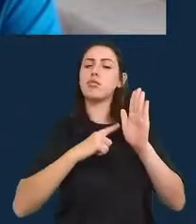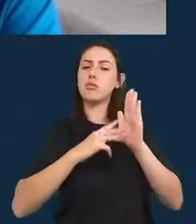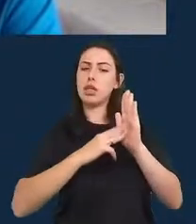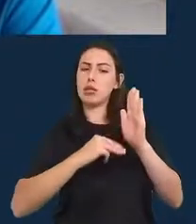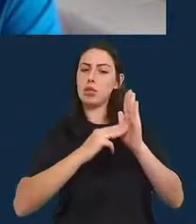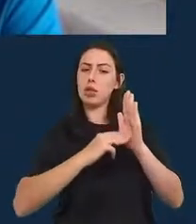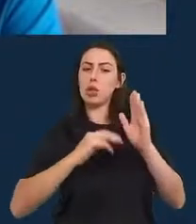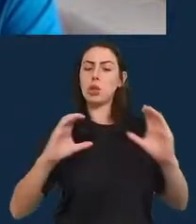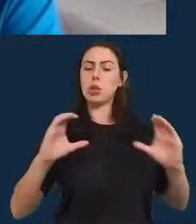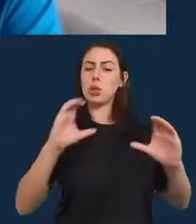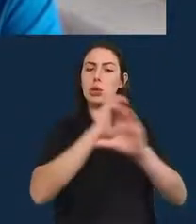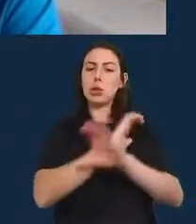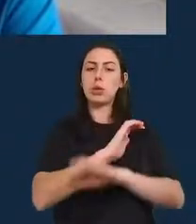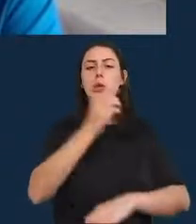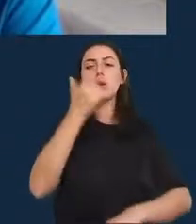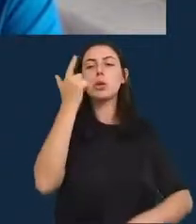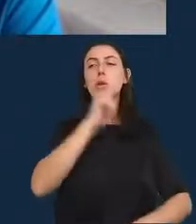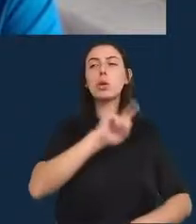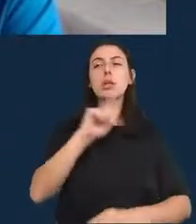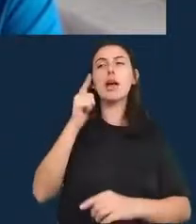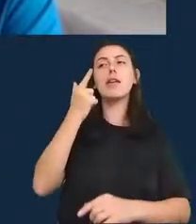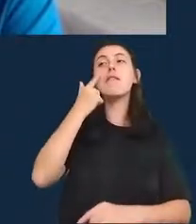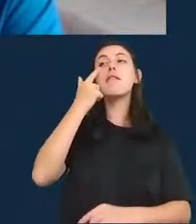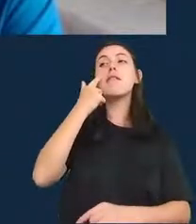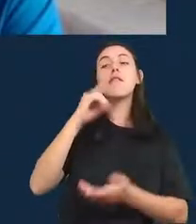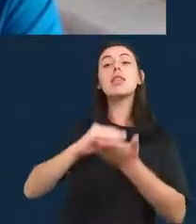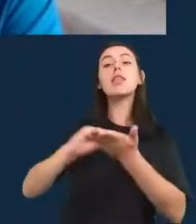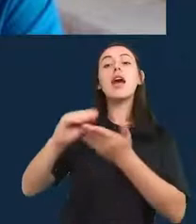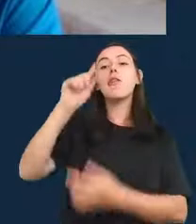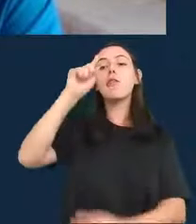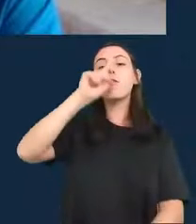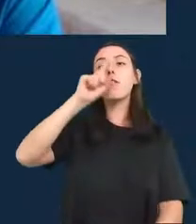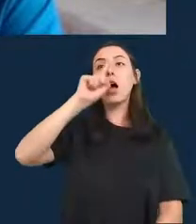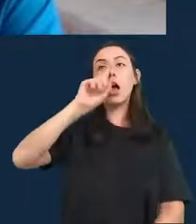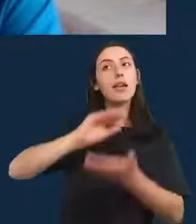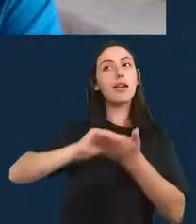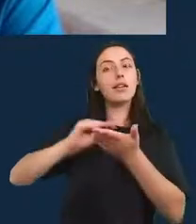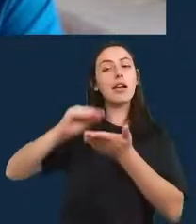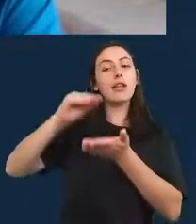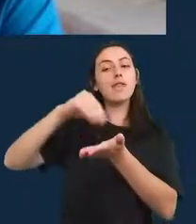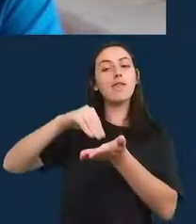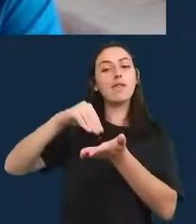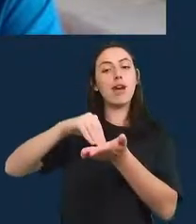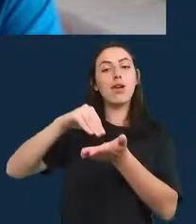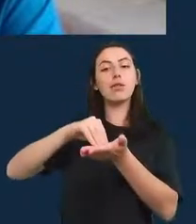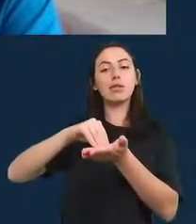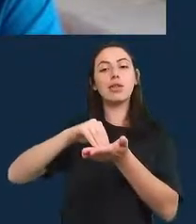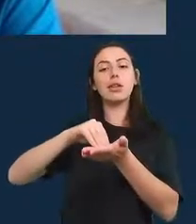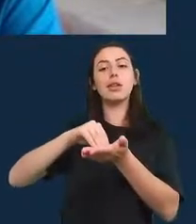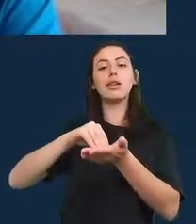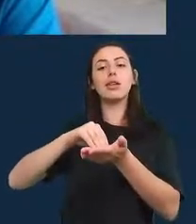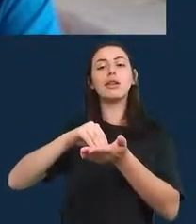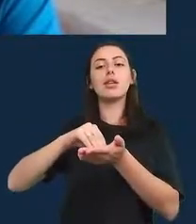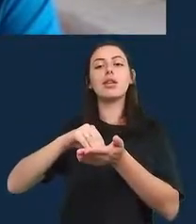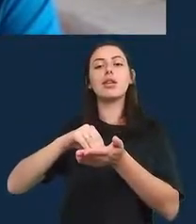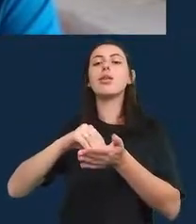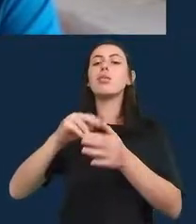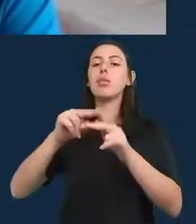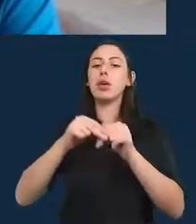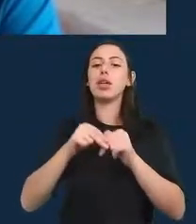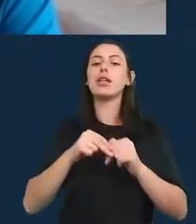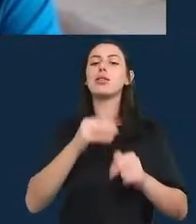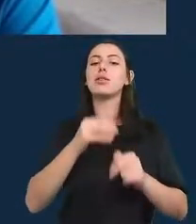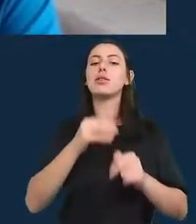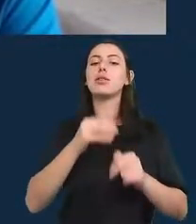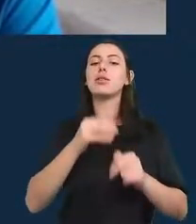falhos, dados que estão faltando, e o que ele faz é o seguinte, ele trata dados faltantes como se o GDP